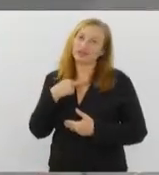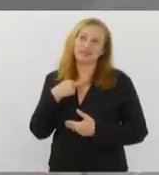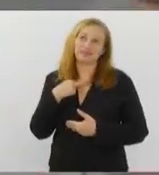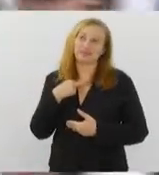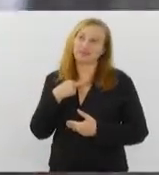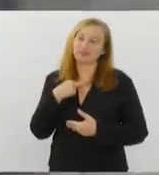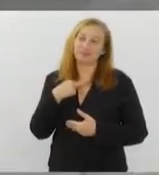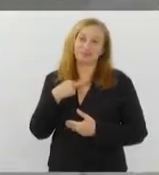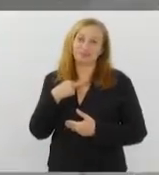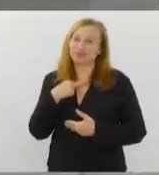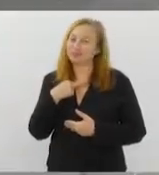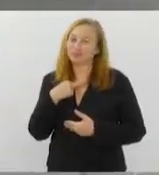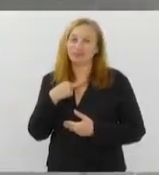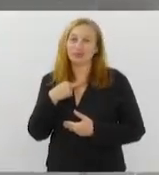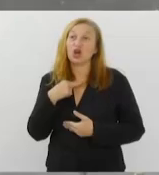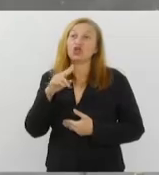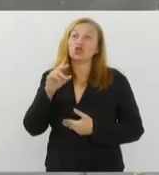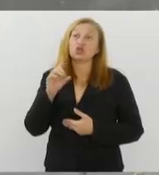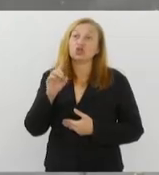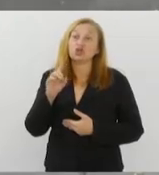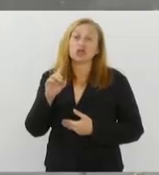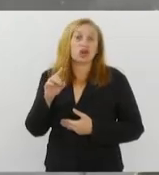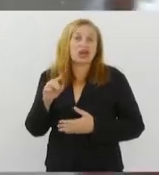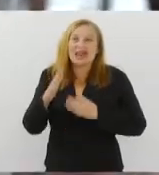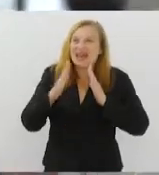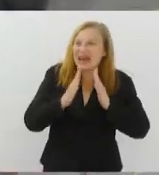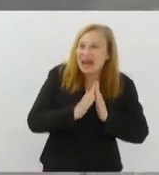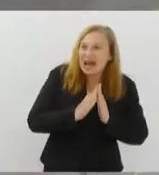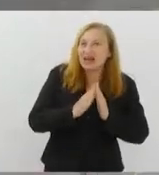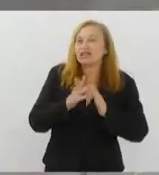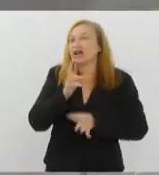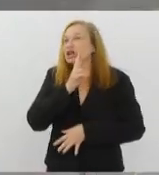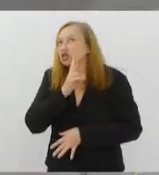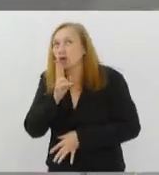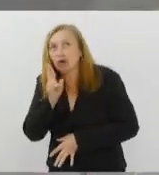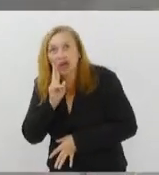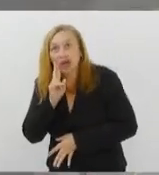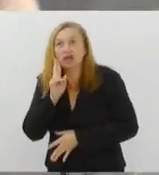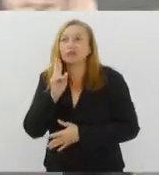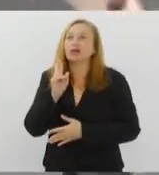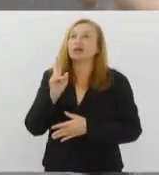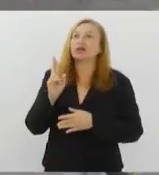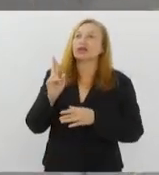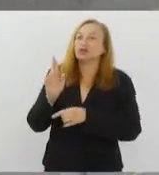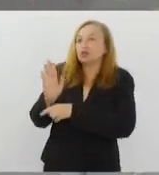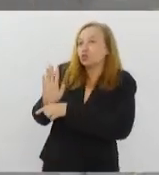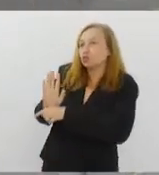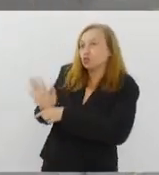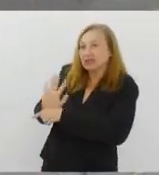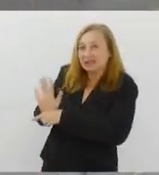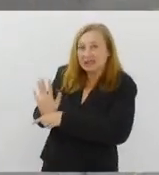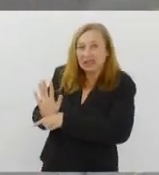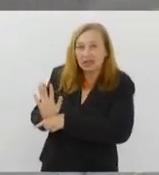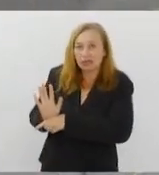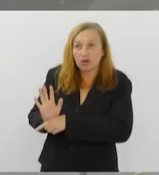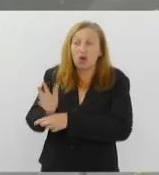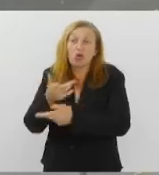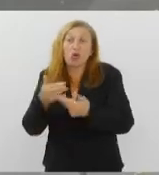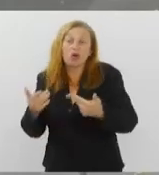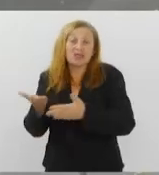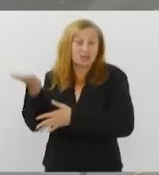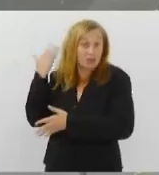em ambientes fechados. Seja na sua casa, seja num restaurante, num cinema, né? Coisas que se faziam